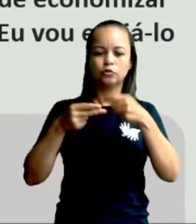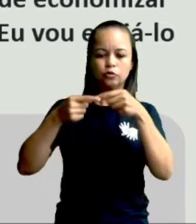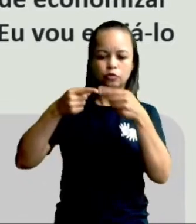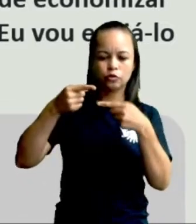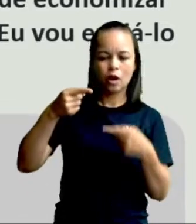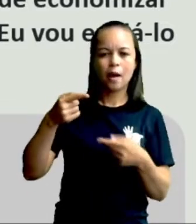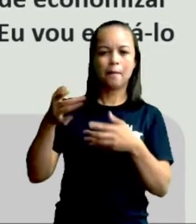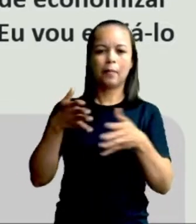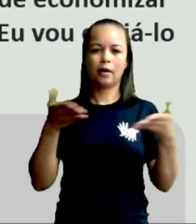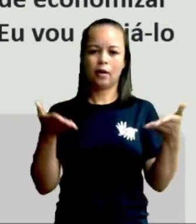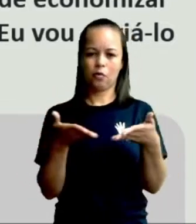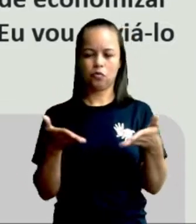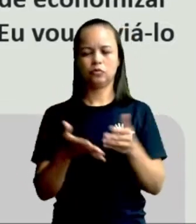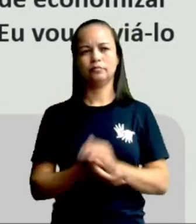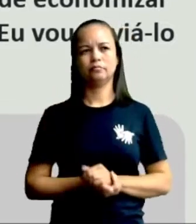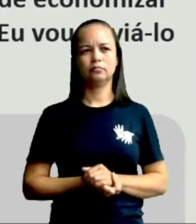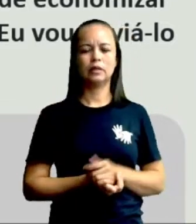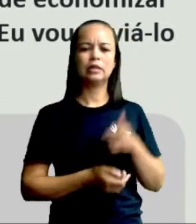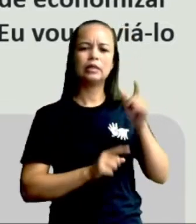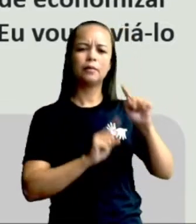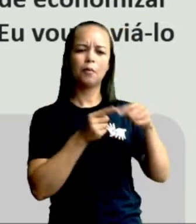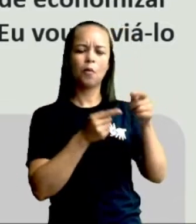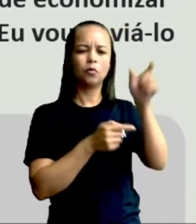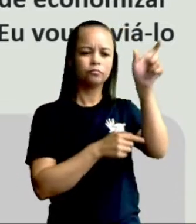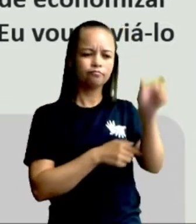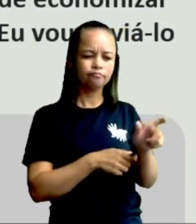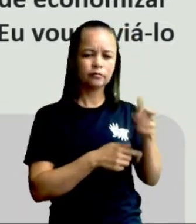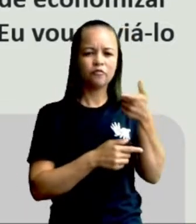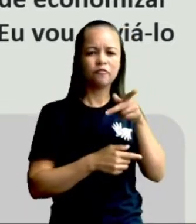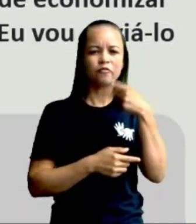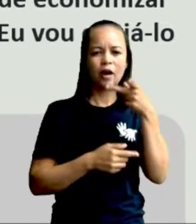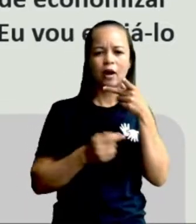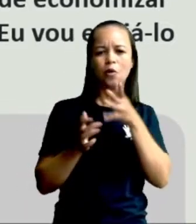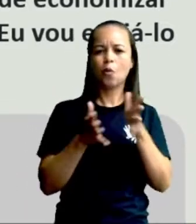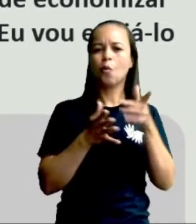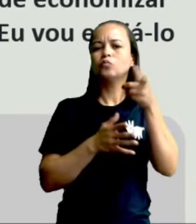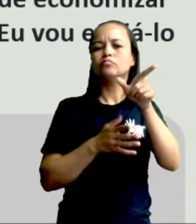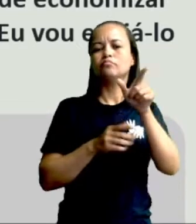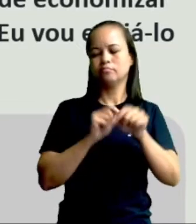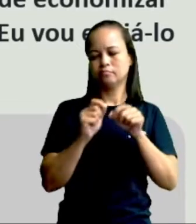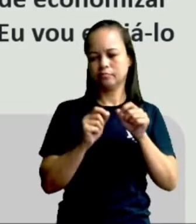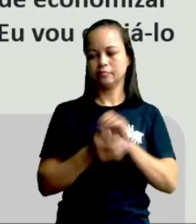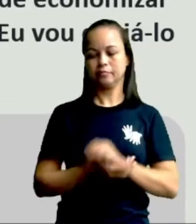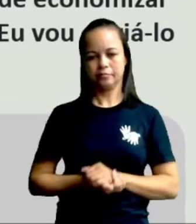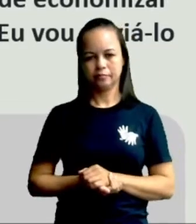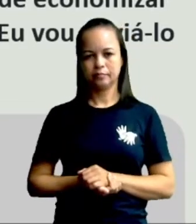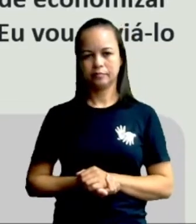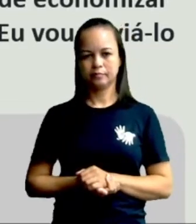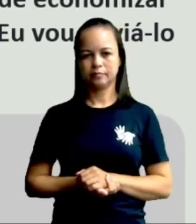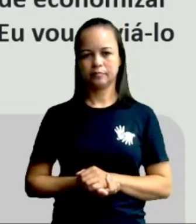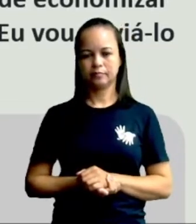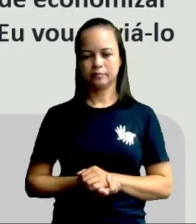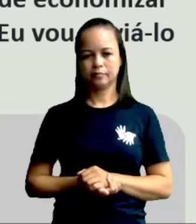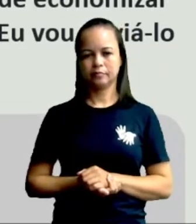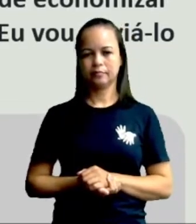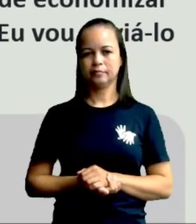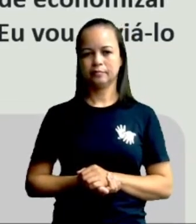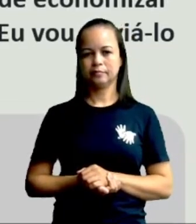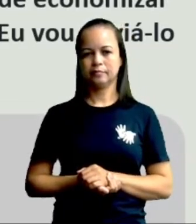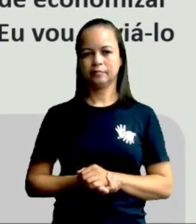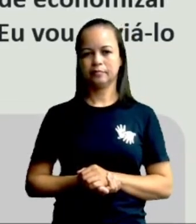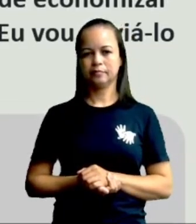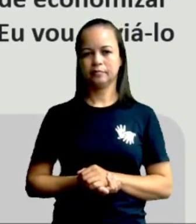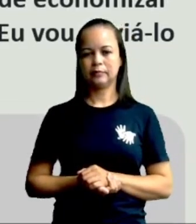Abaixo, ela diz outra coisa, mas reporting is about how important it is to save paper,